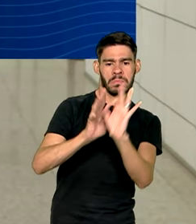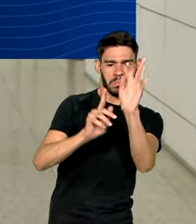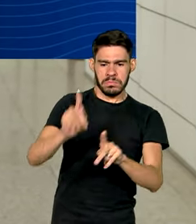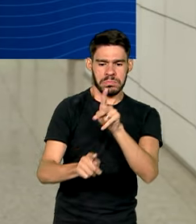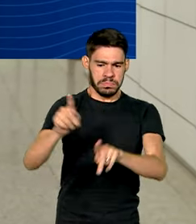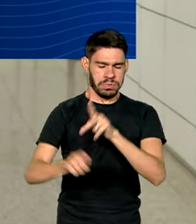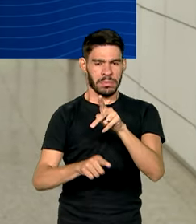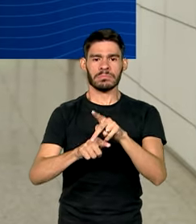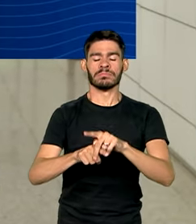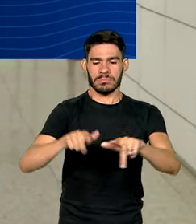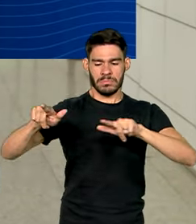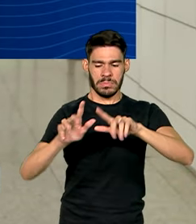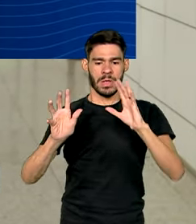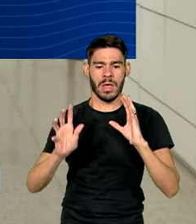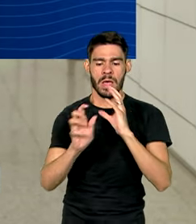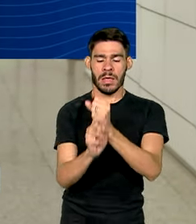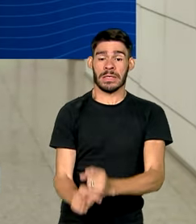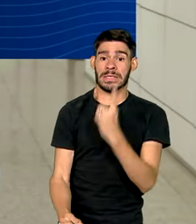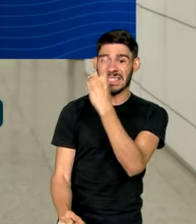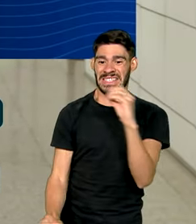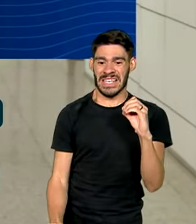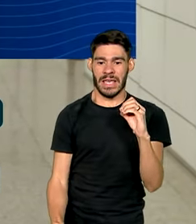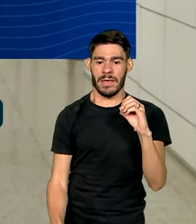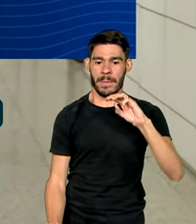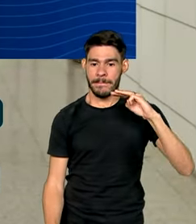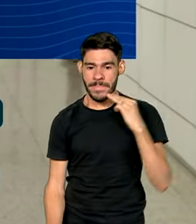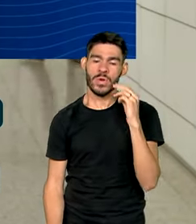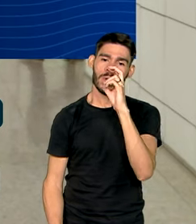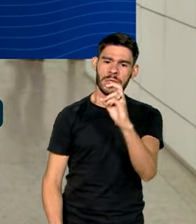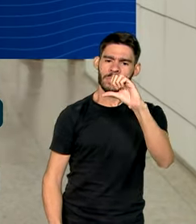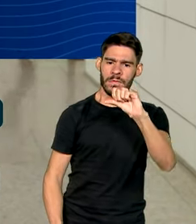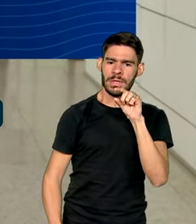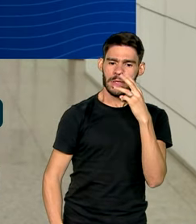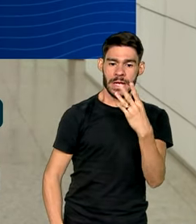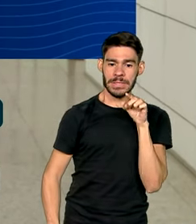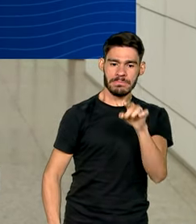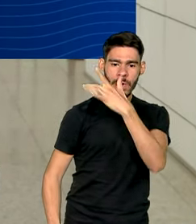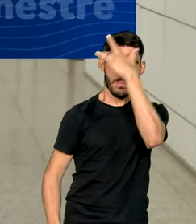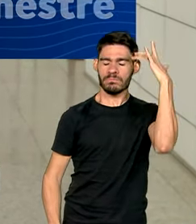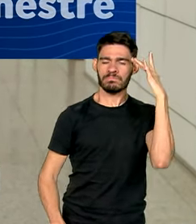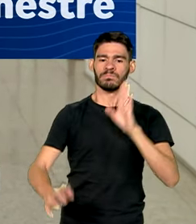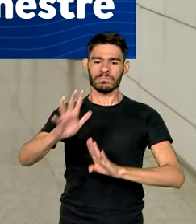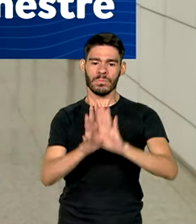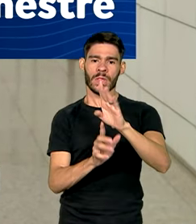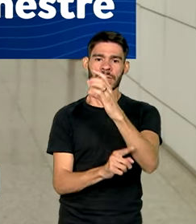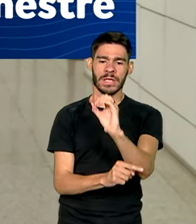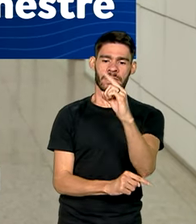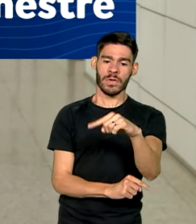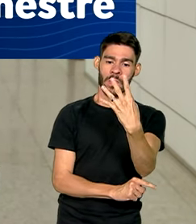população ocupada, que soma 100 milhões 593 mil pessoas, cresceu 0